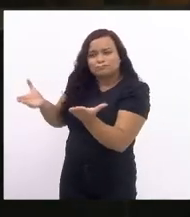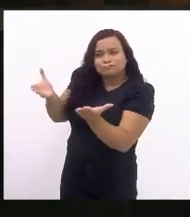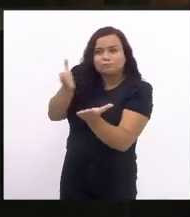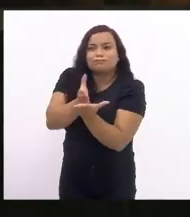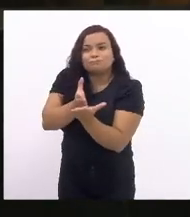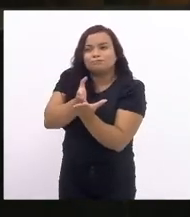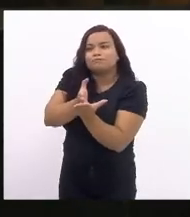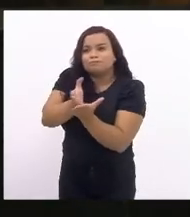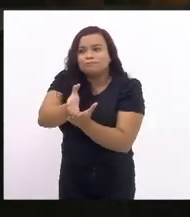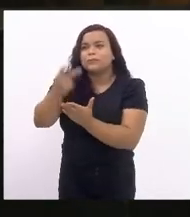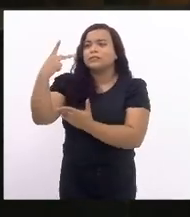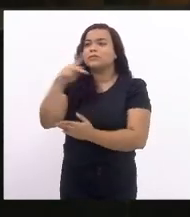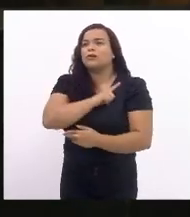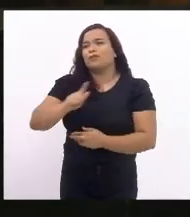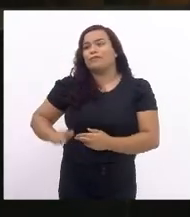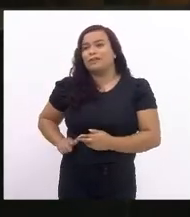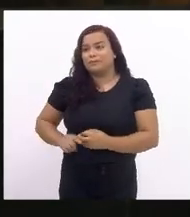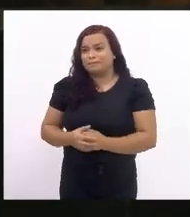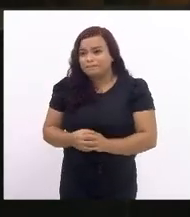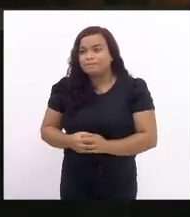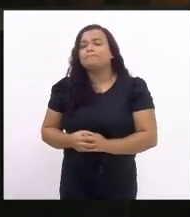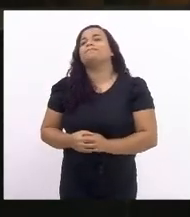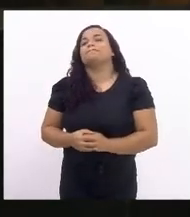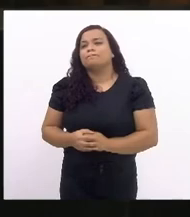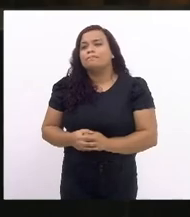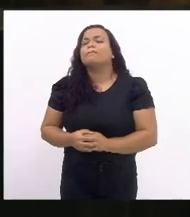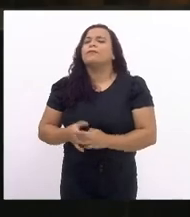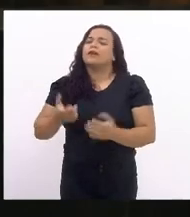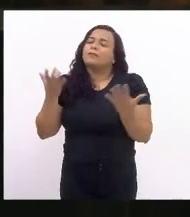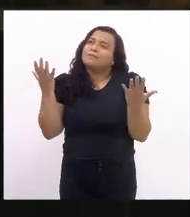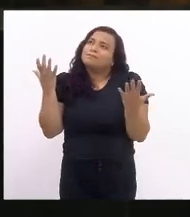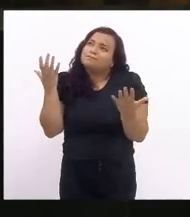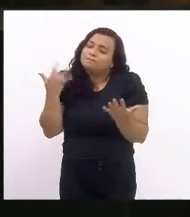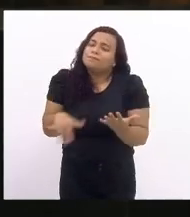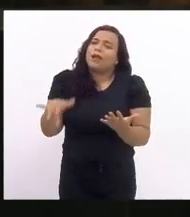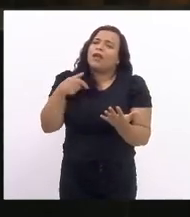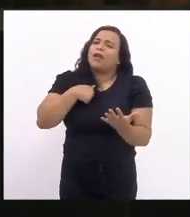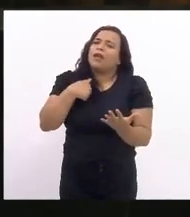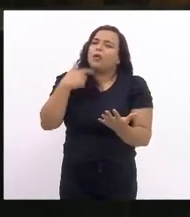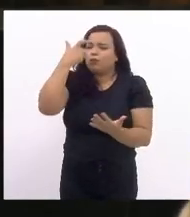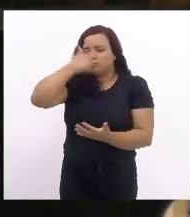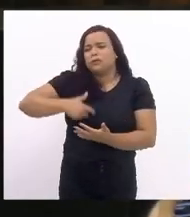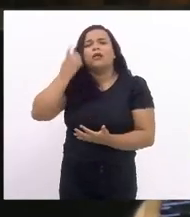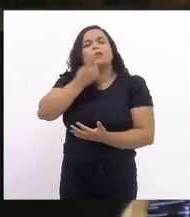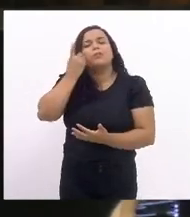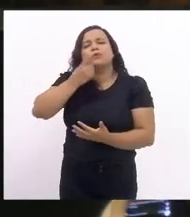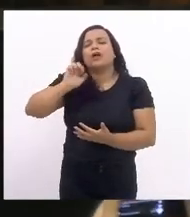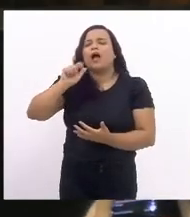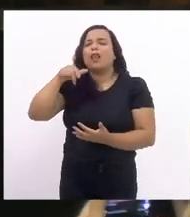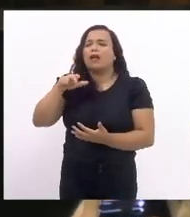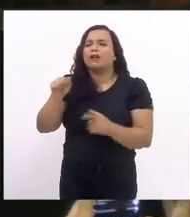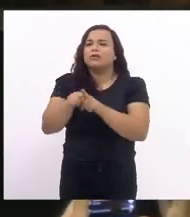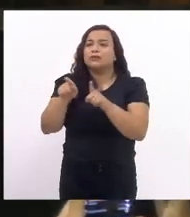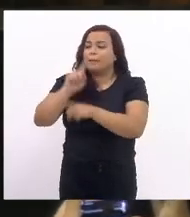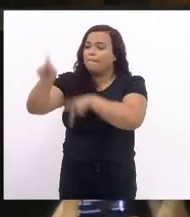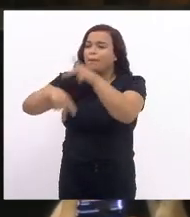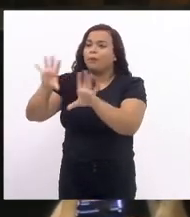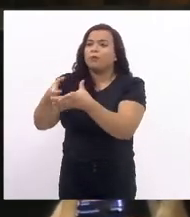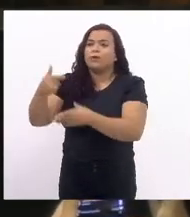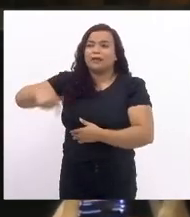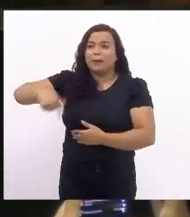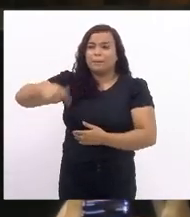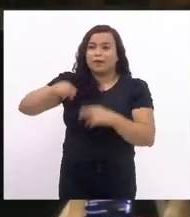infelizmente o que eu, deputada Alana Passos e toda a população queimadense tem visto, é o que o senhor